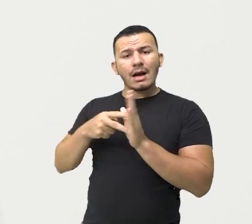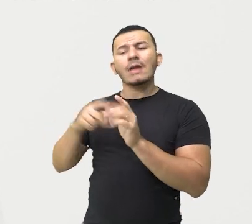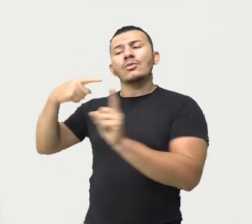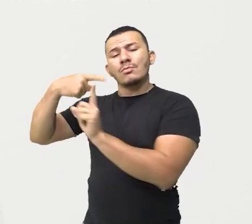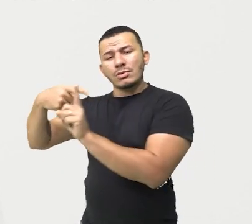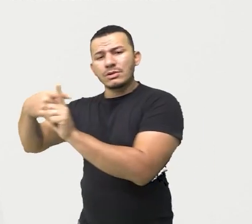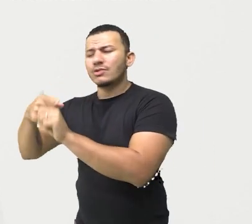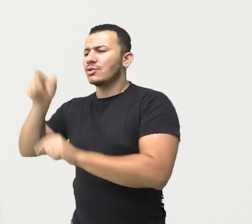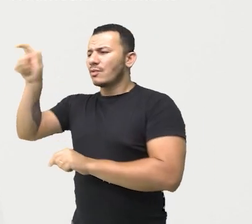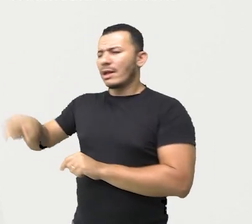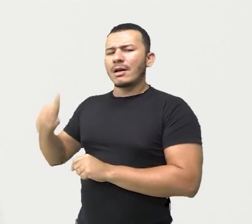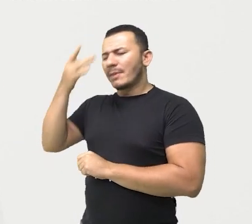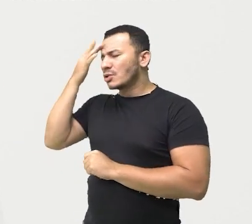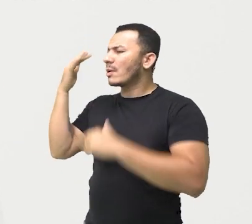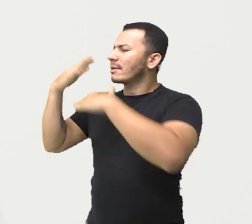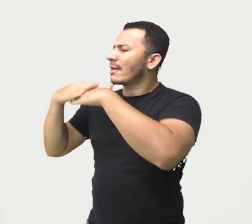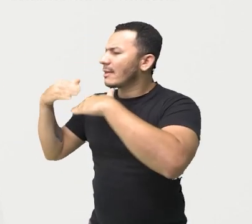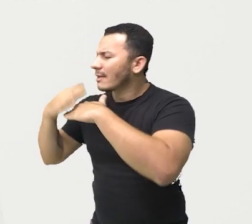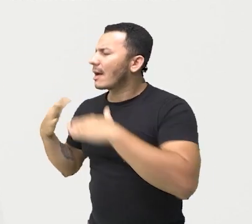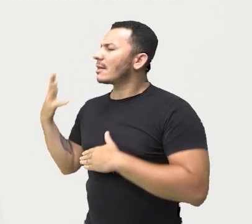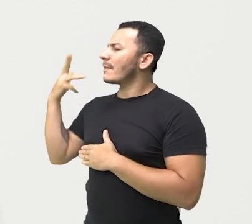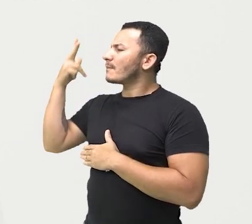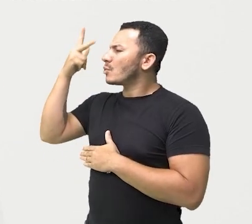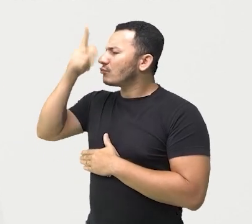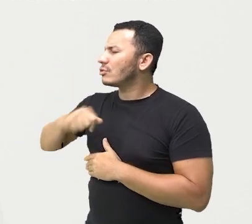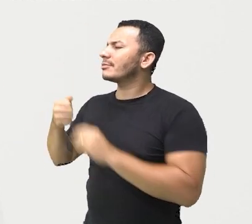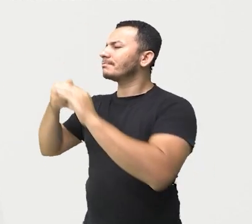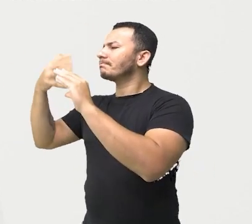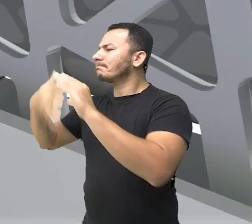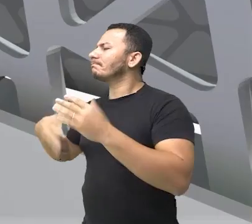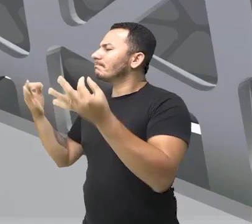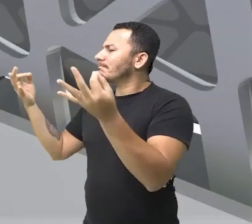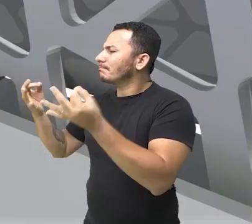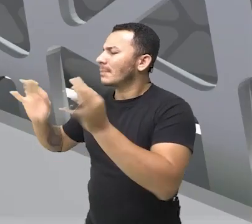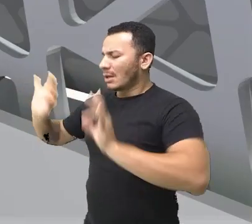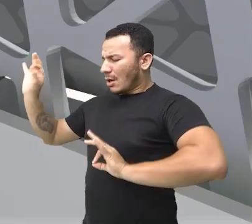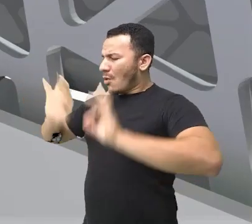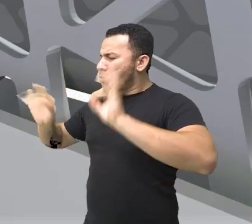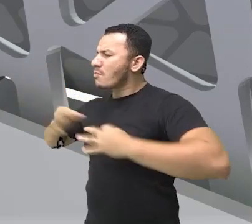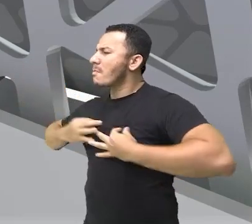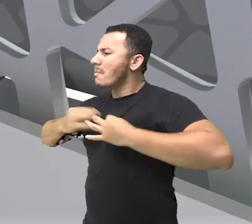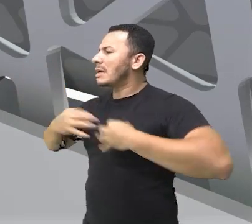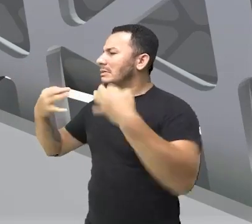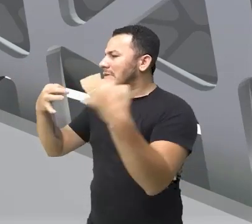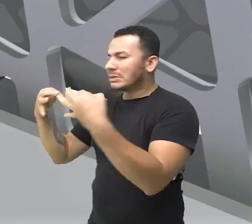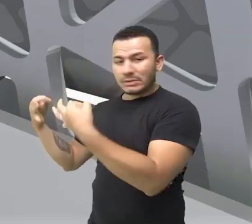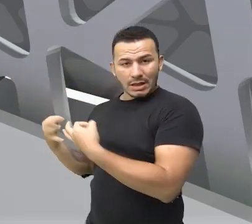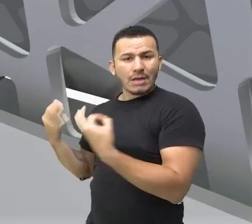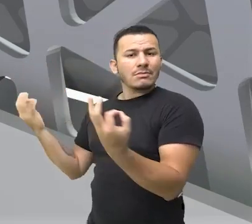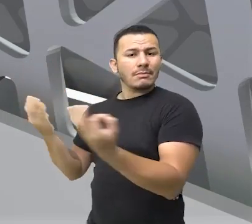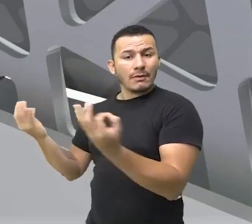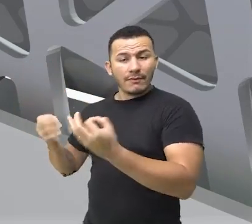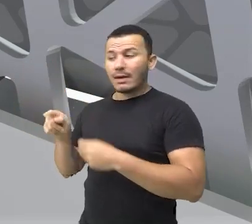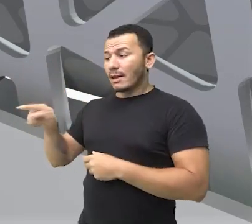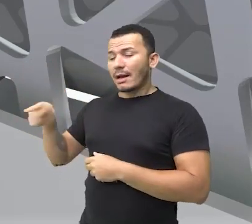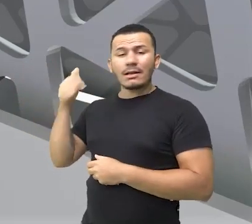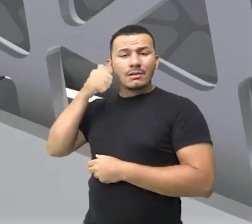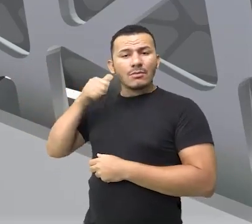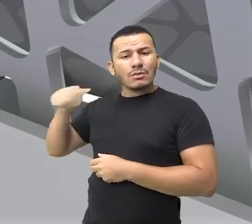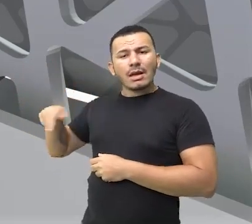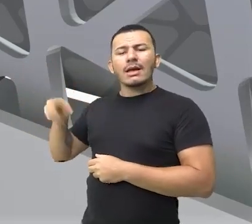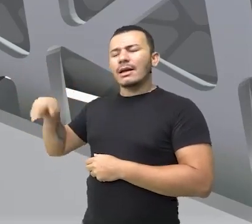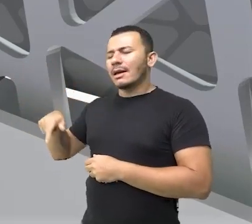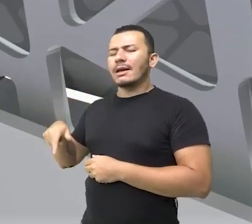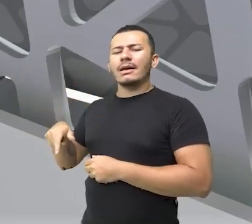uma pessoa delicada, uma índia muito bonita, certo? Bem arrumada. E observem que Iracema é uma